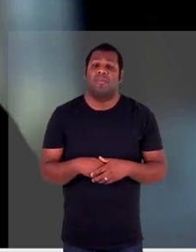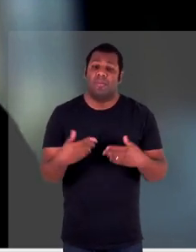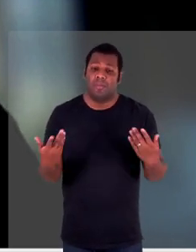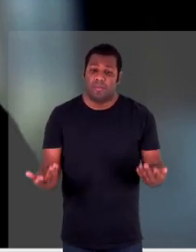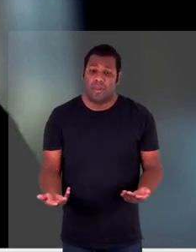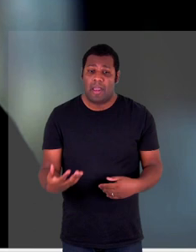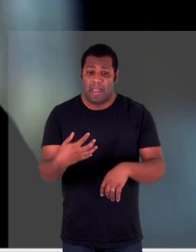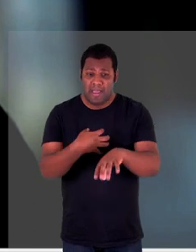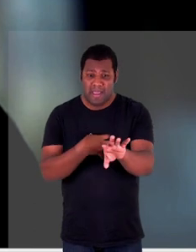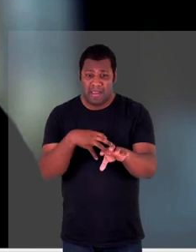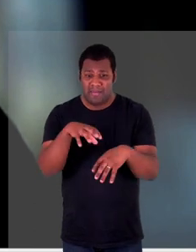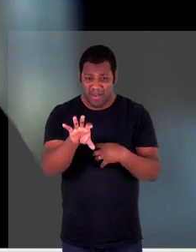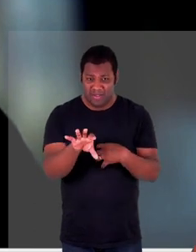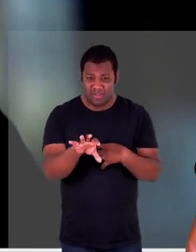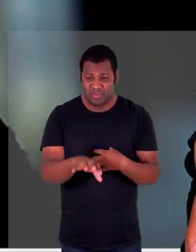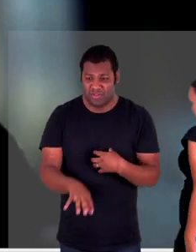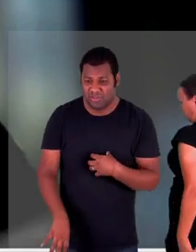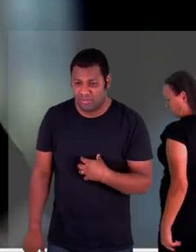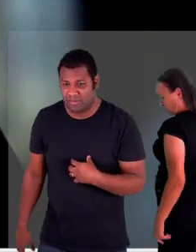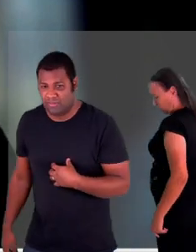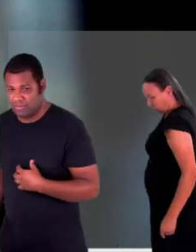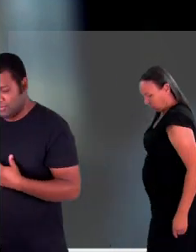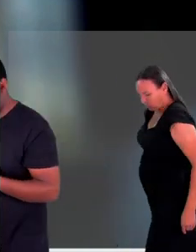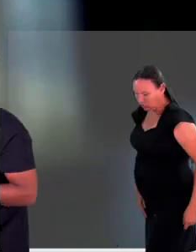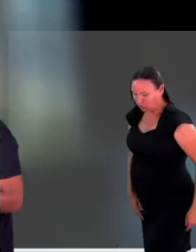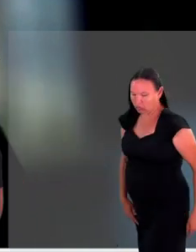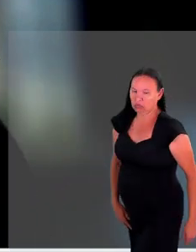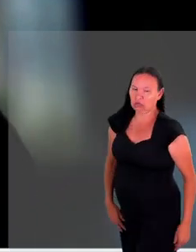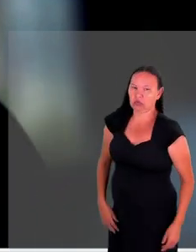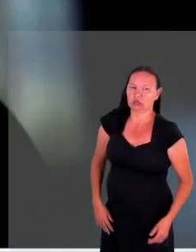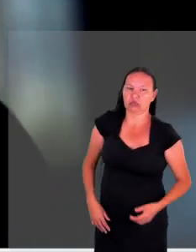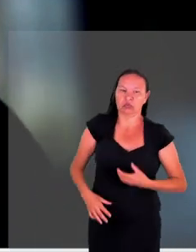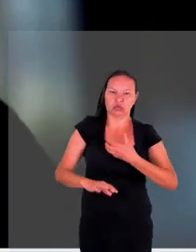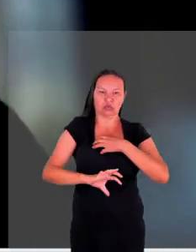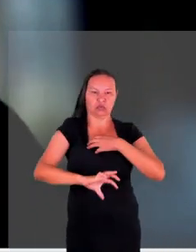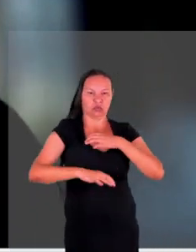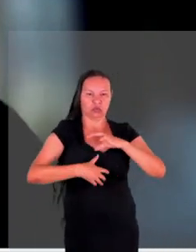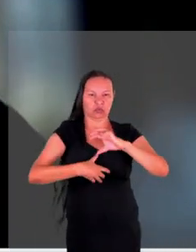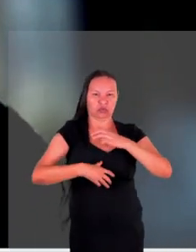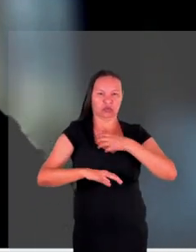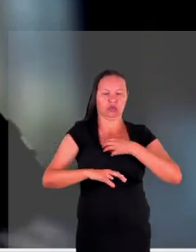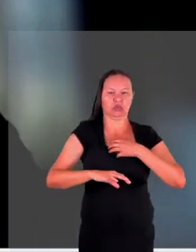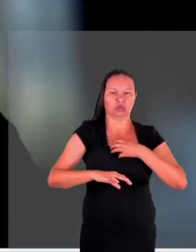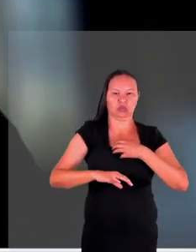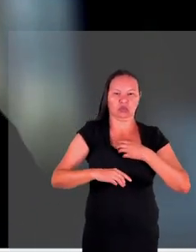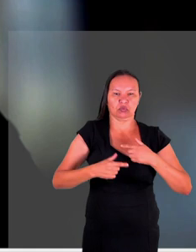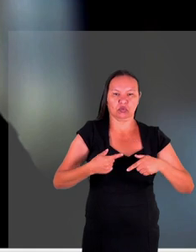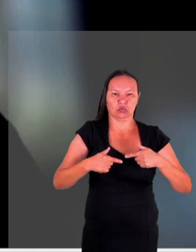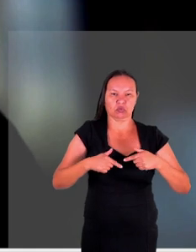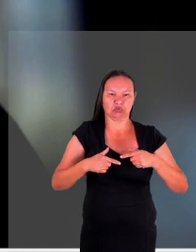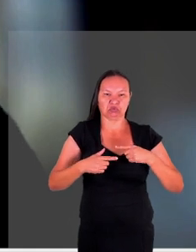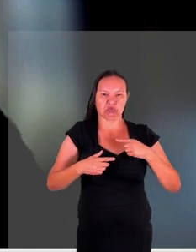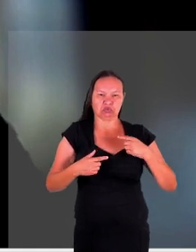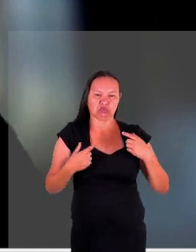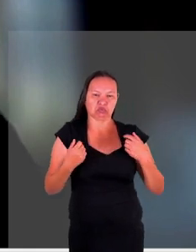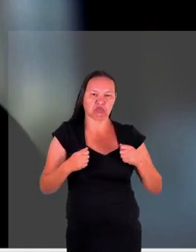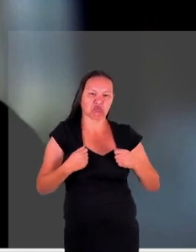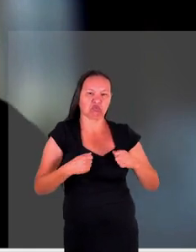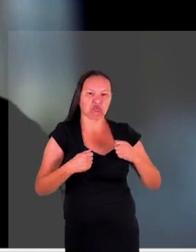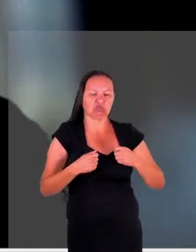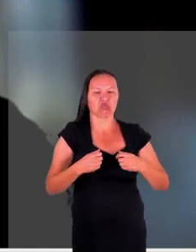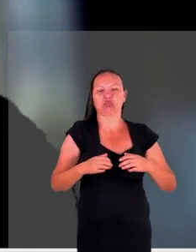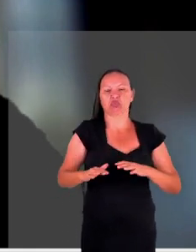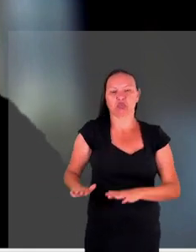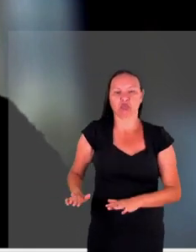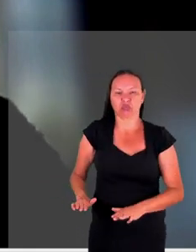mais por pessoas que estão por exemplo aqui na Ucrânia num conflito em que eles não têm culpa do que a gente tem com uma